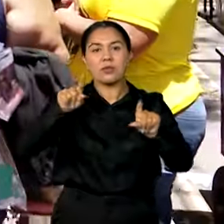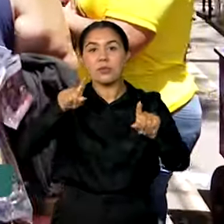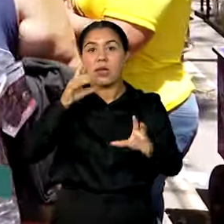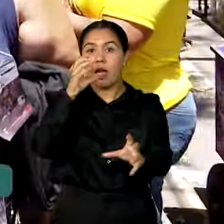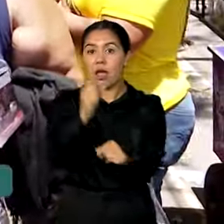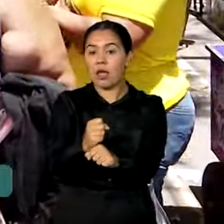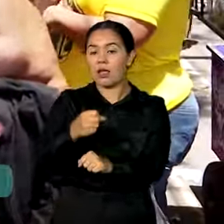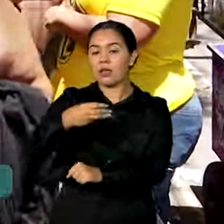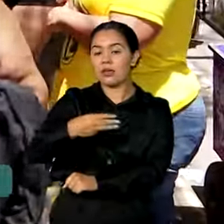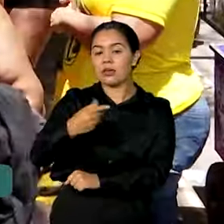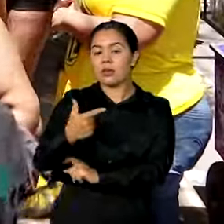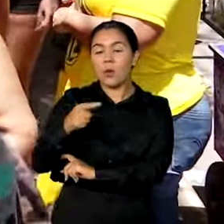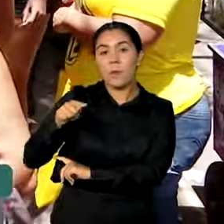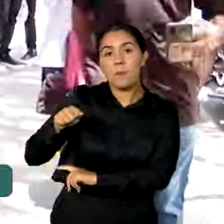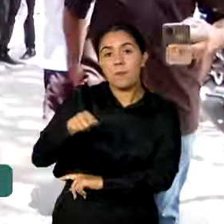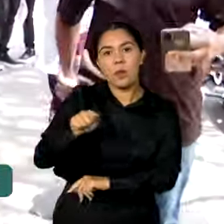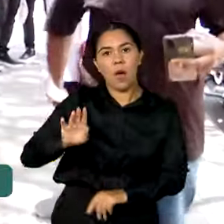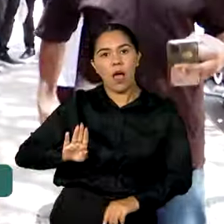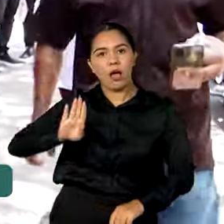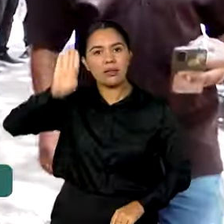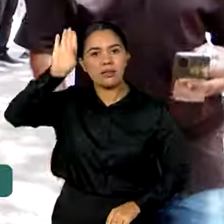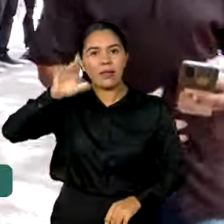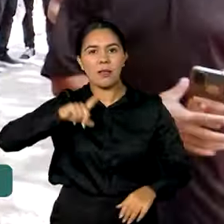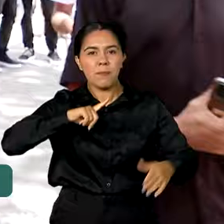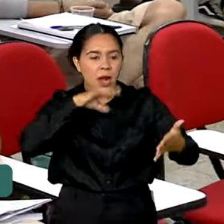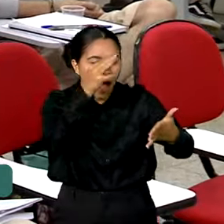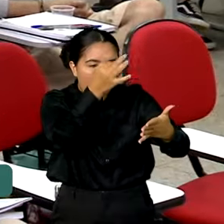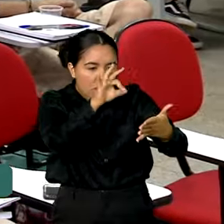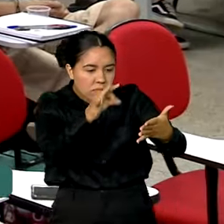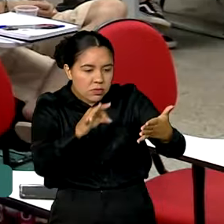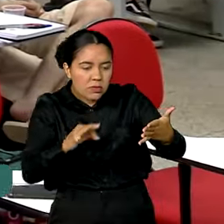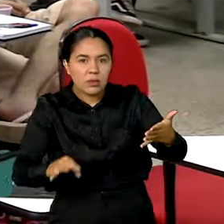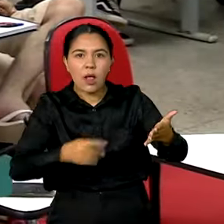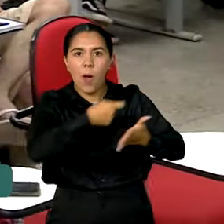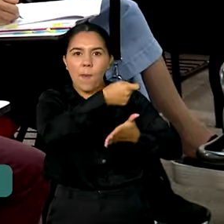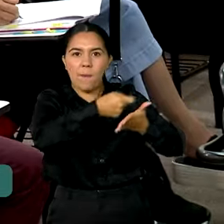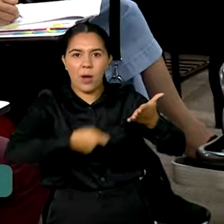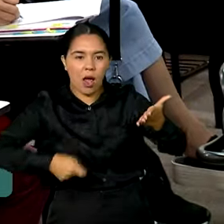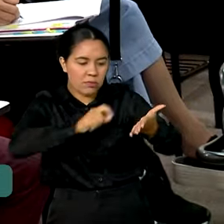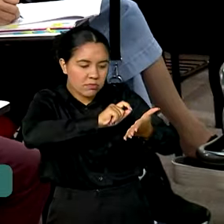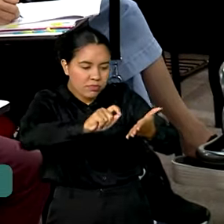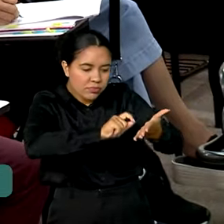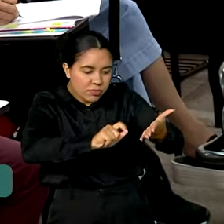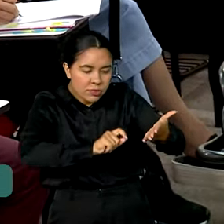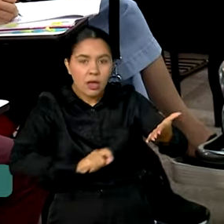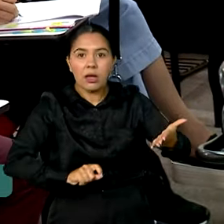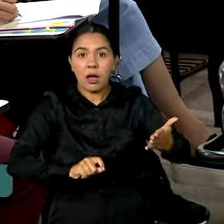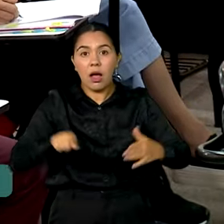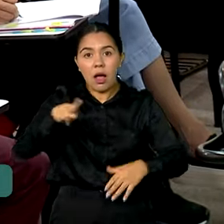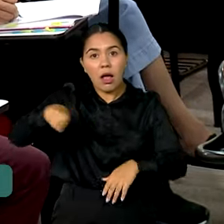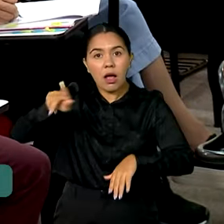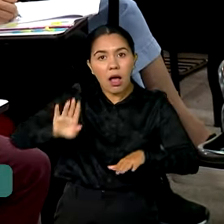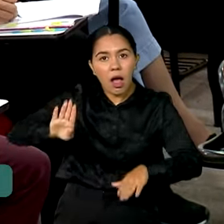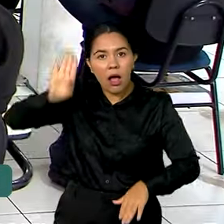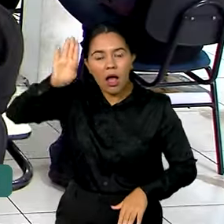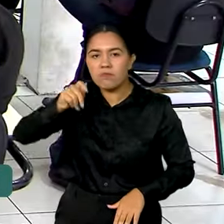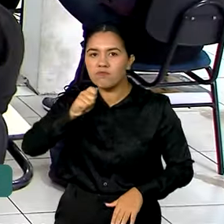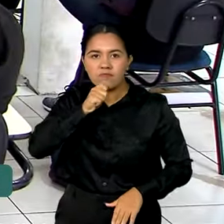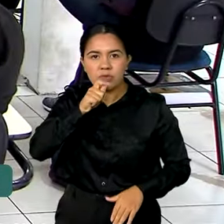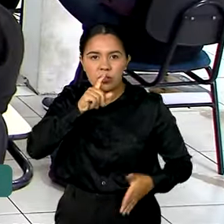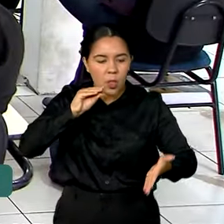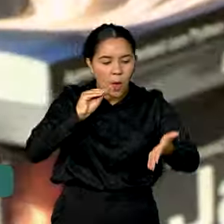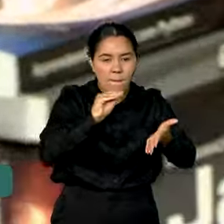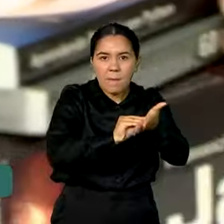mil candidatos para a correção das provas discursivas. Esses candidatos que não haviam marcado corretamente